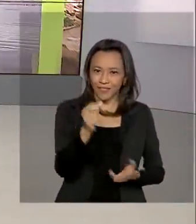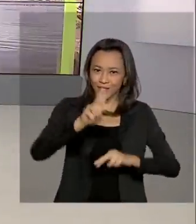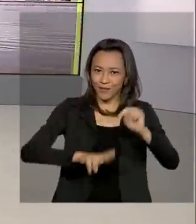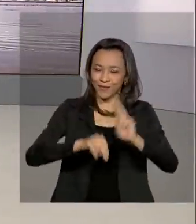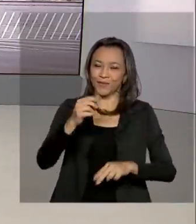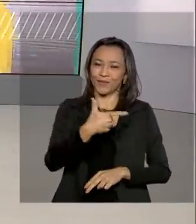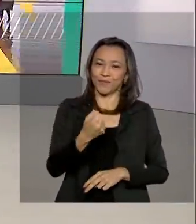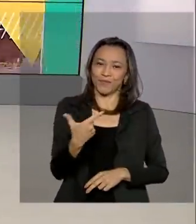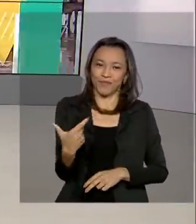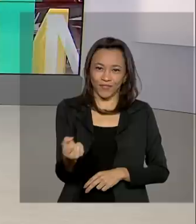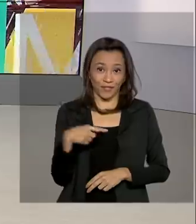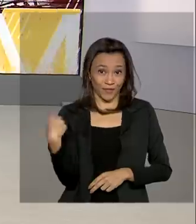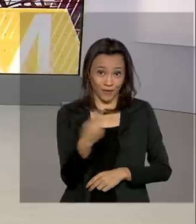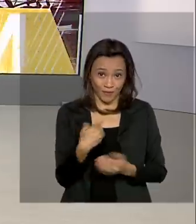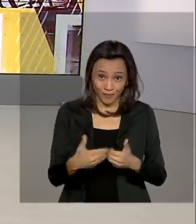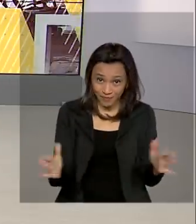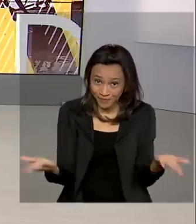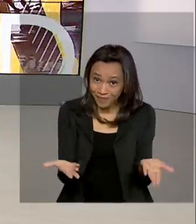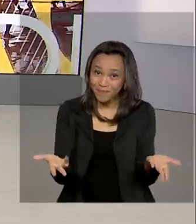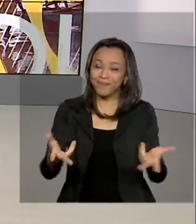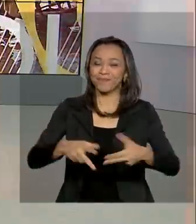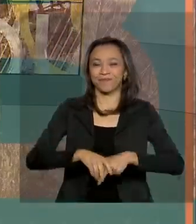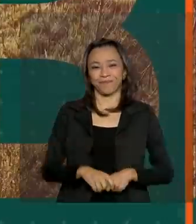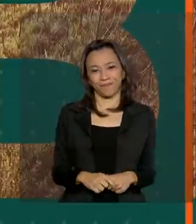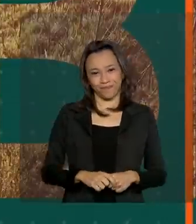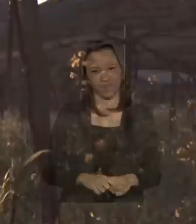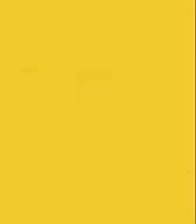junho de 2020. O Brasil em Dia começa agora!